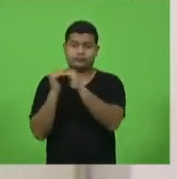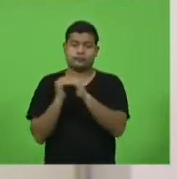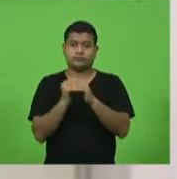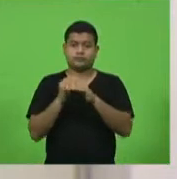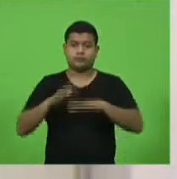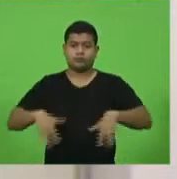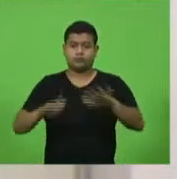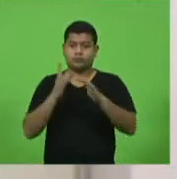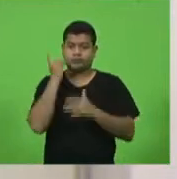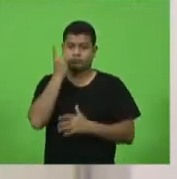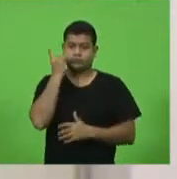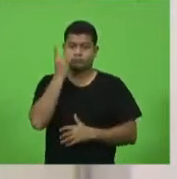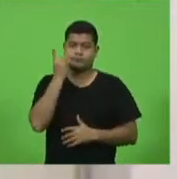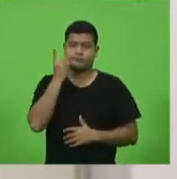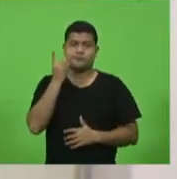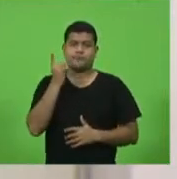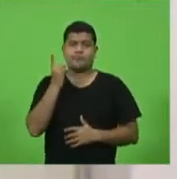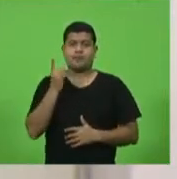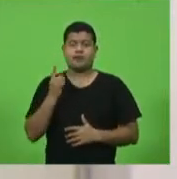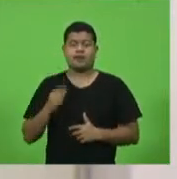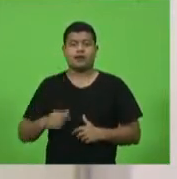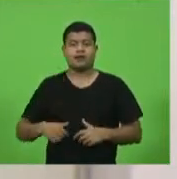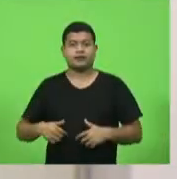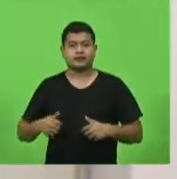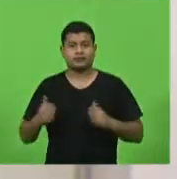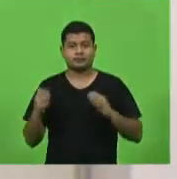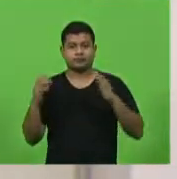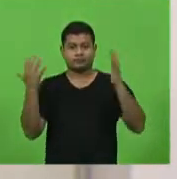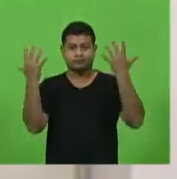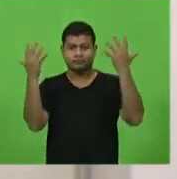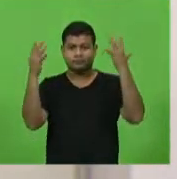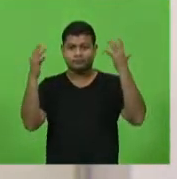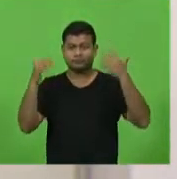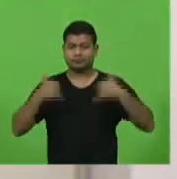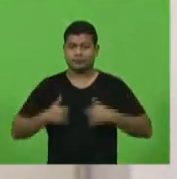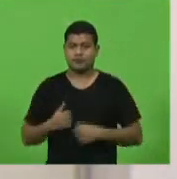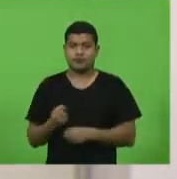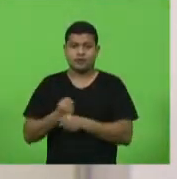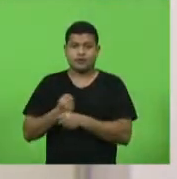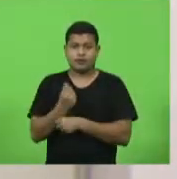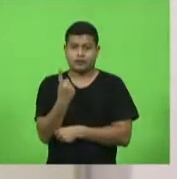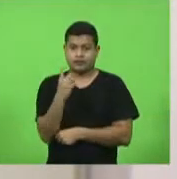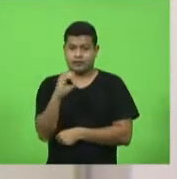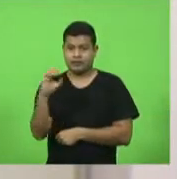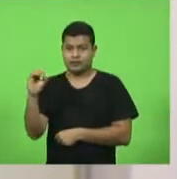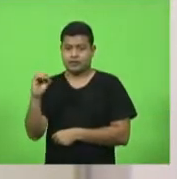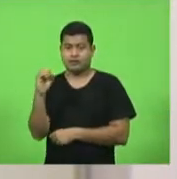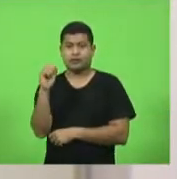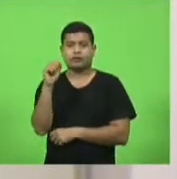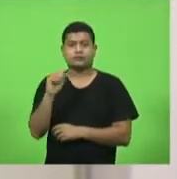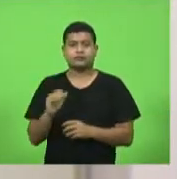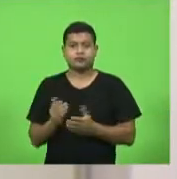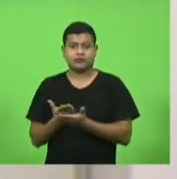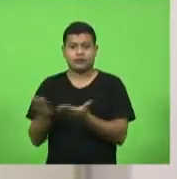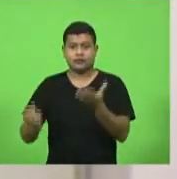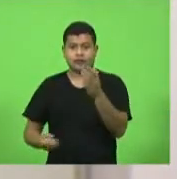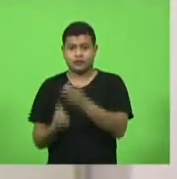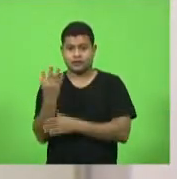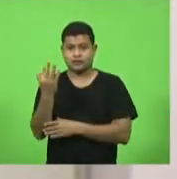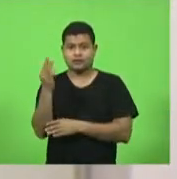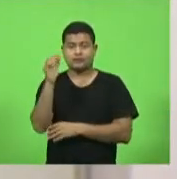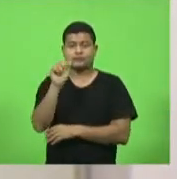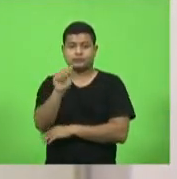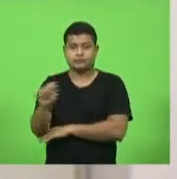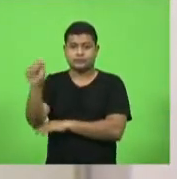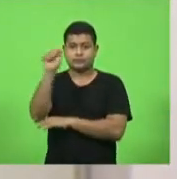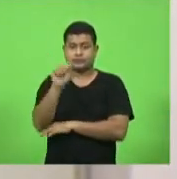demais parlamentares, em comemoração aos 110 anos de fundação da Associação Empresarial de Joinville, Assige.